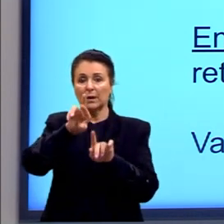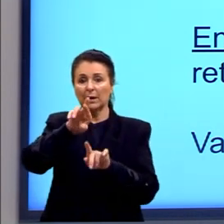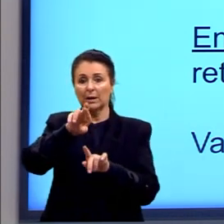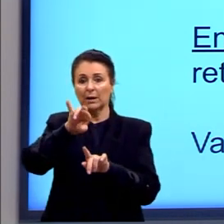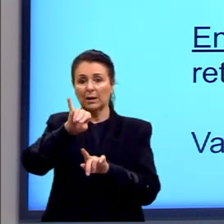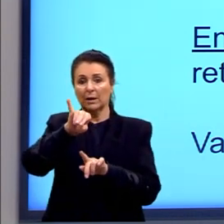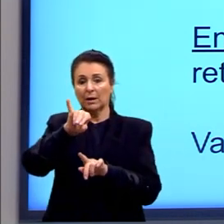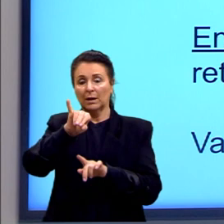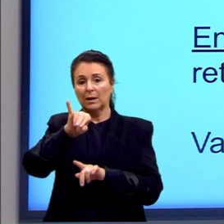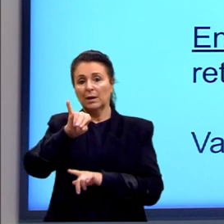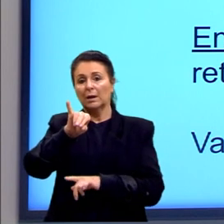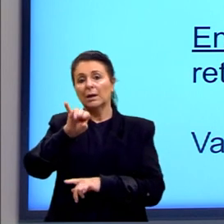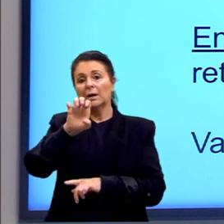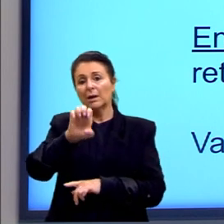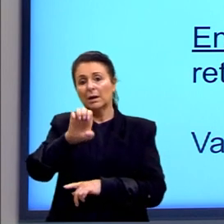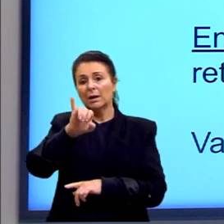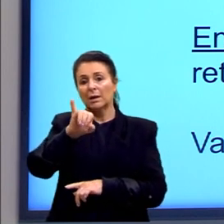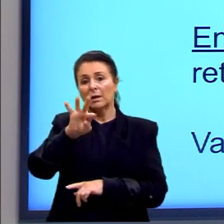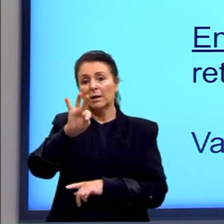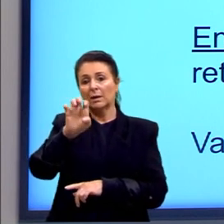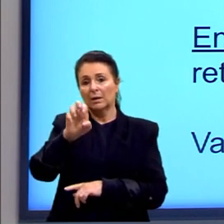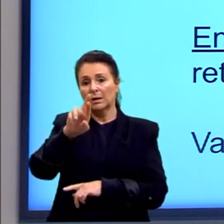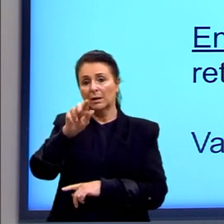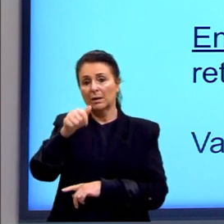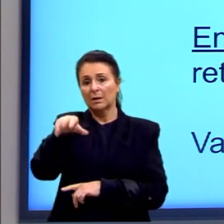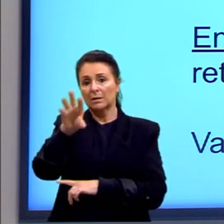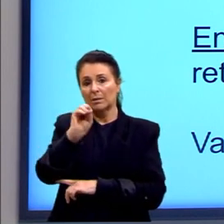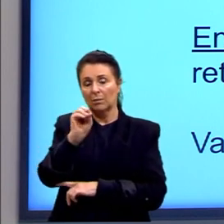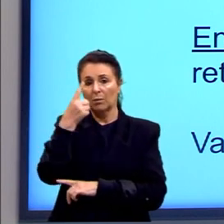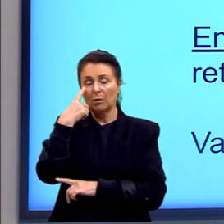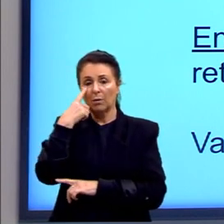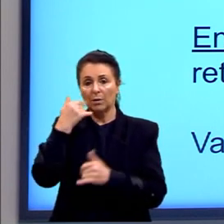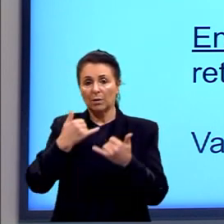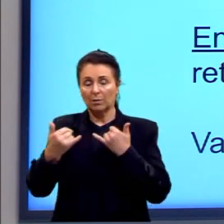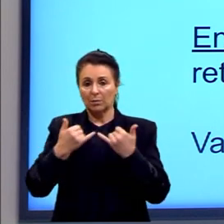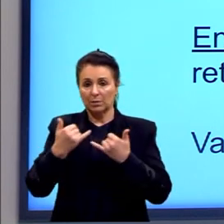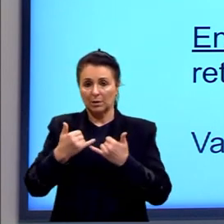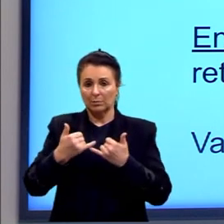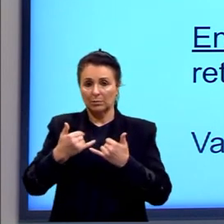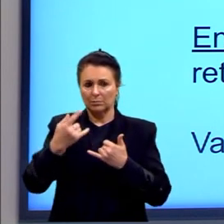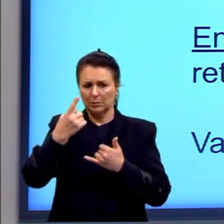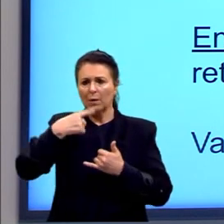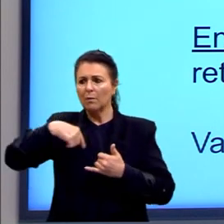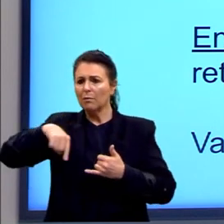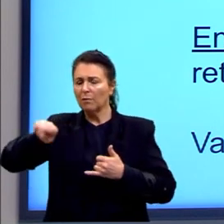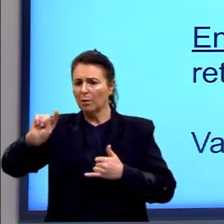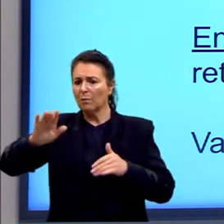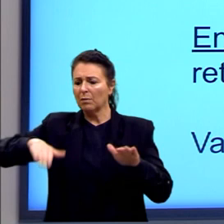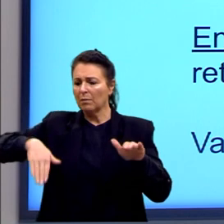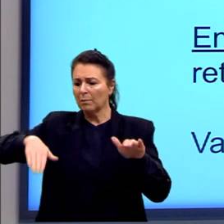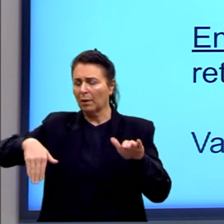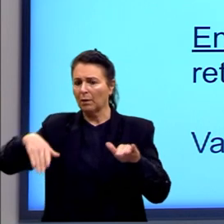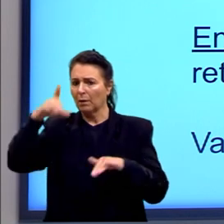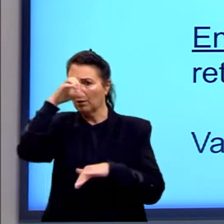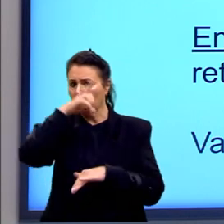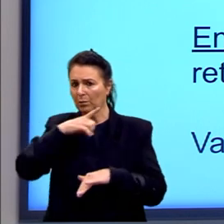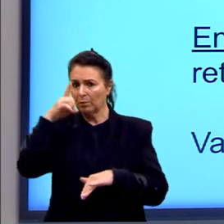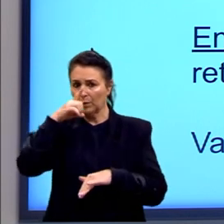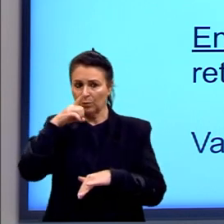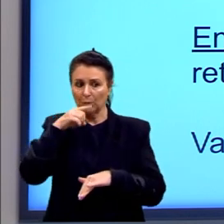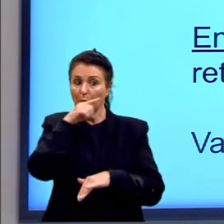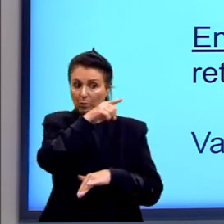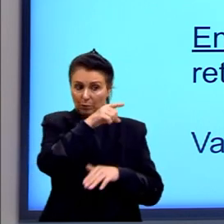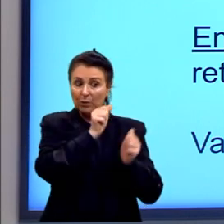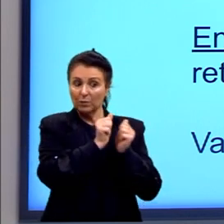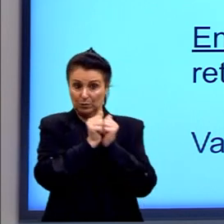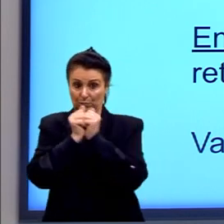é isso? Olhem esse exemplo. Vamos à praia no domingo. Você nos acompanha?